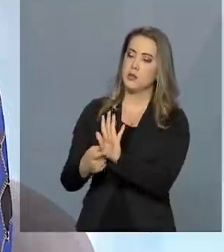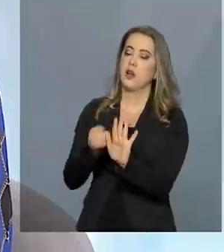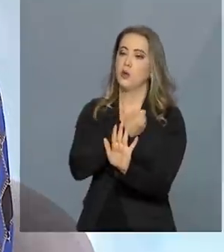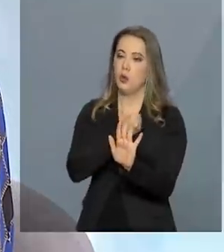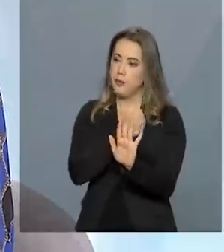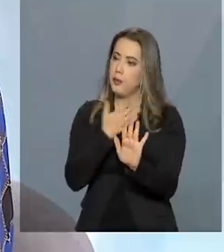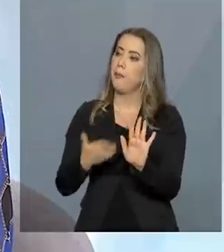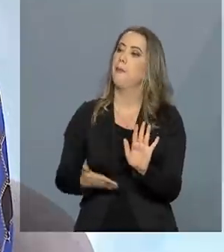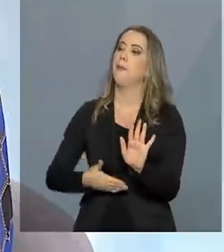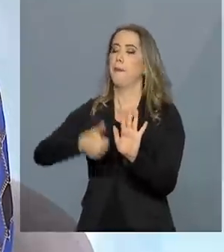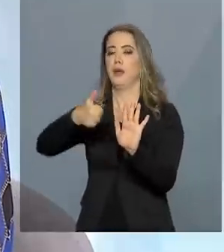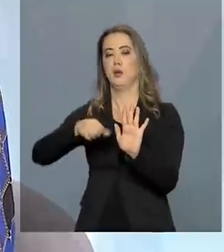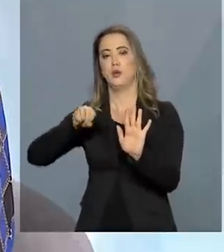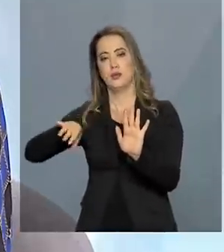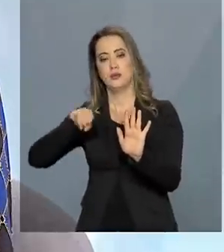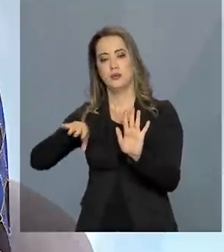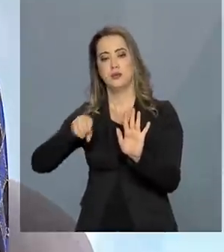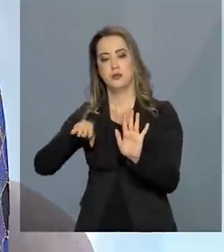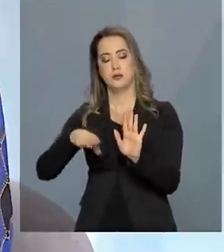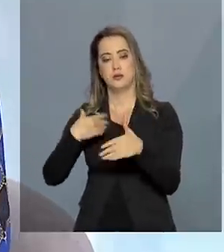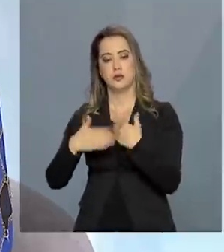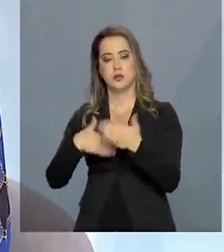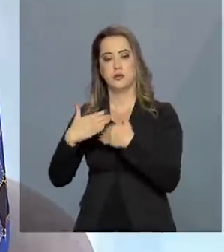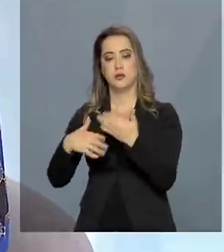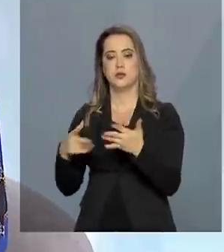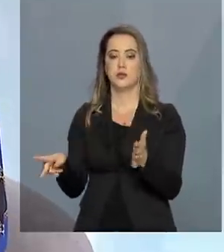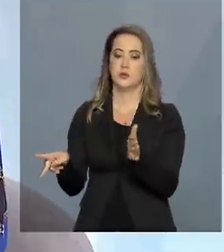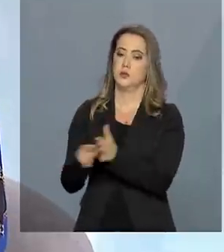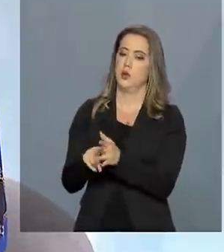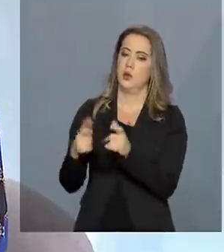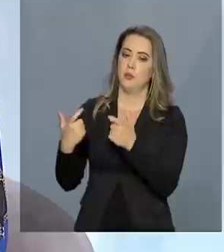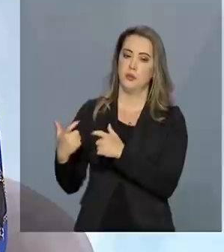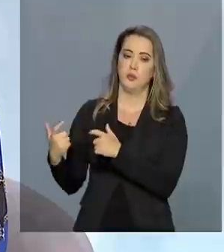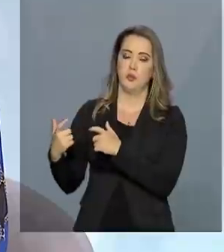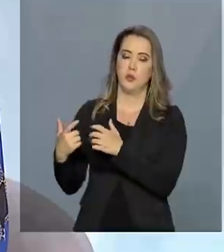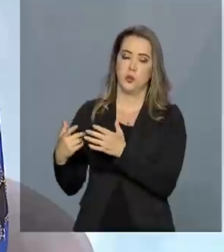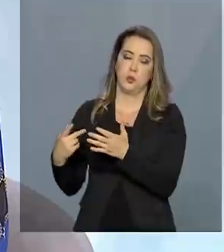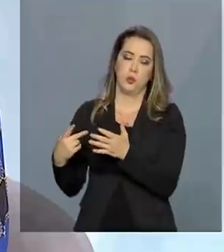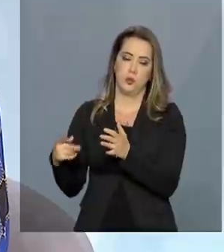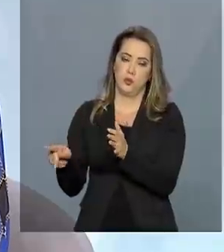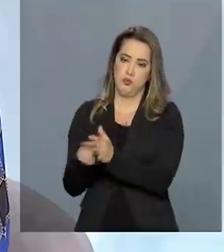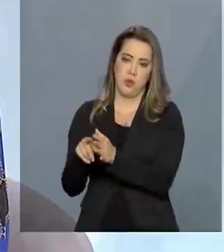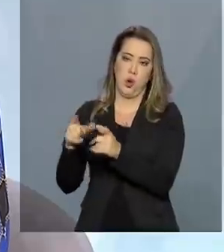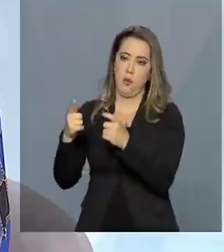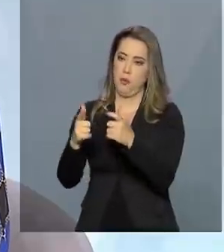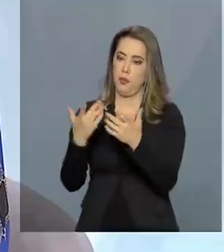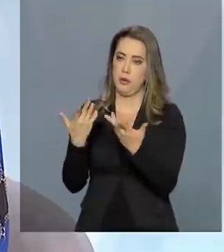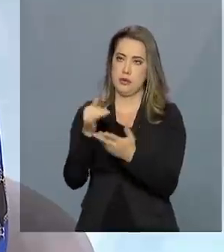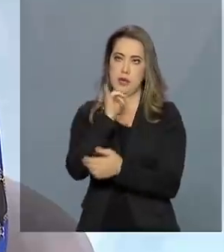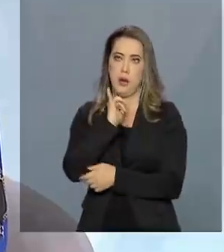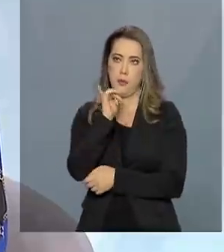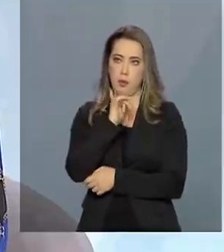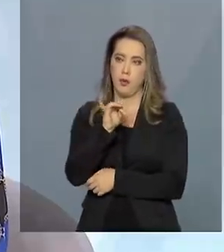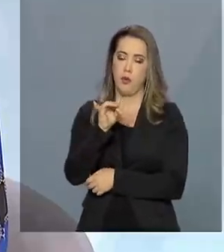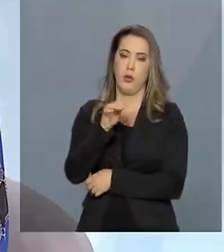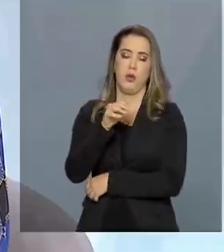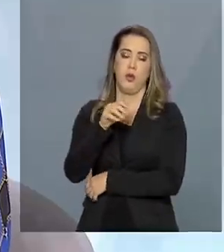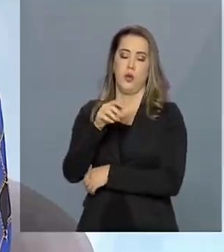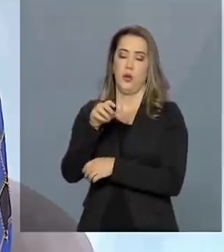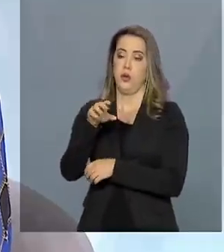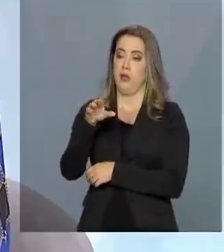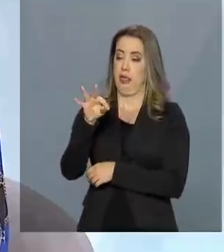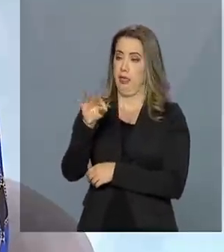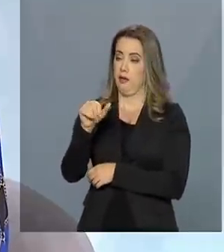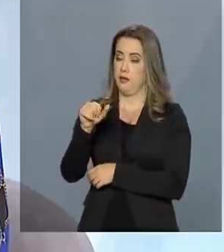que estão sendo desenvolvidos por vários atores do governo federal, pelo Tesouro Nacional, pelo INEP,